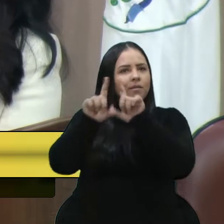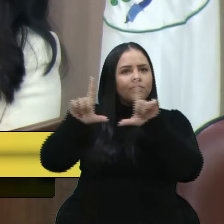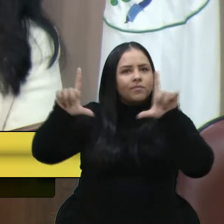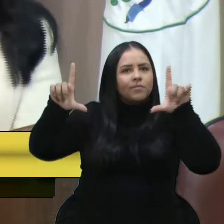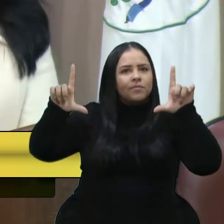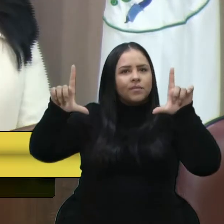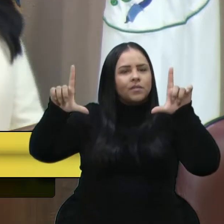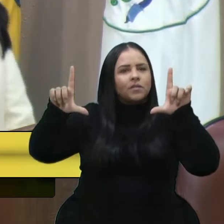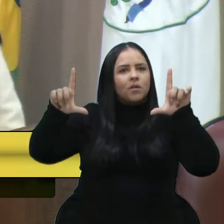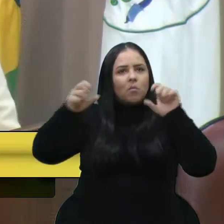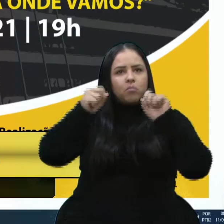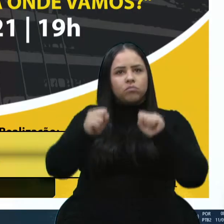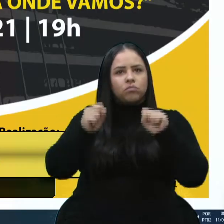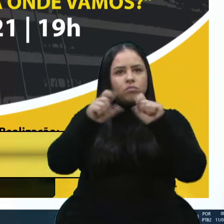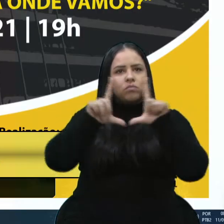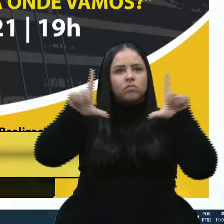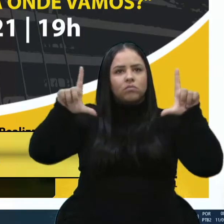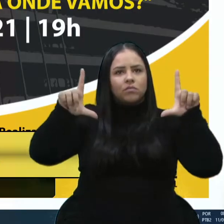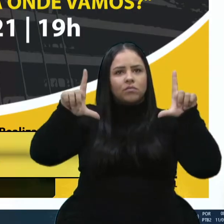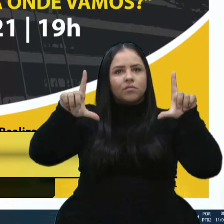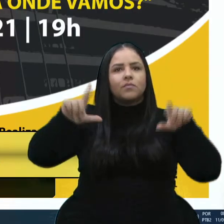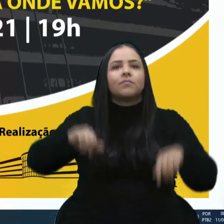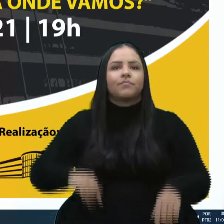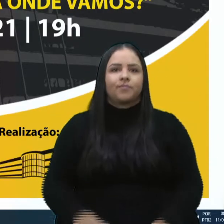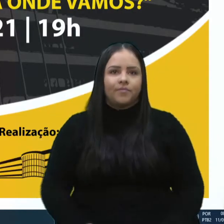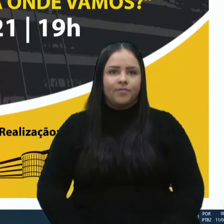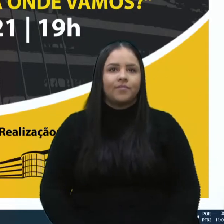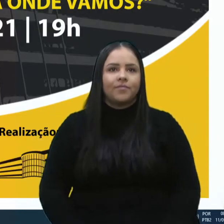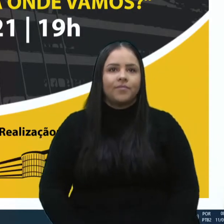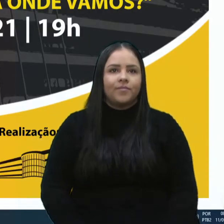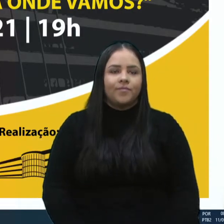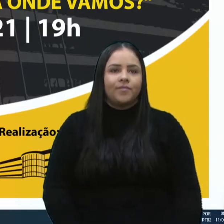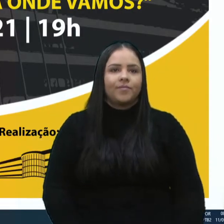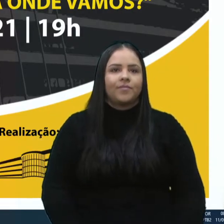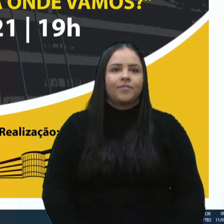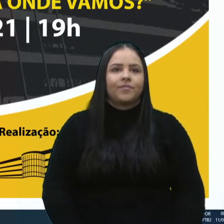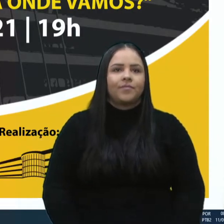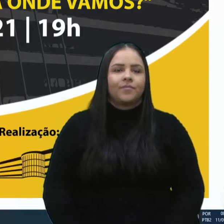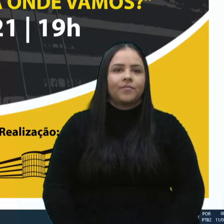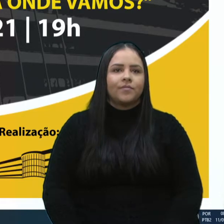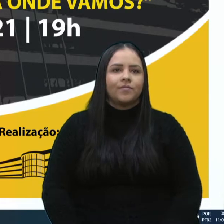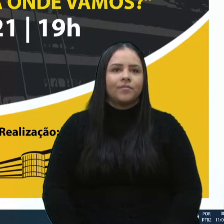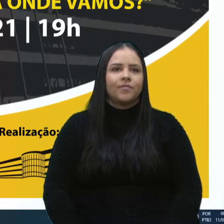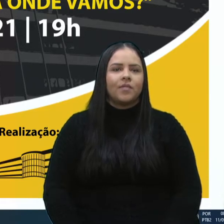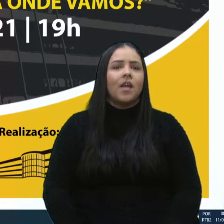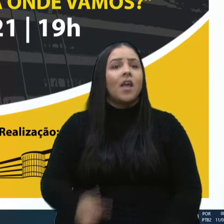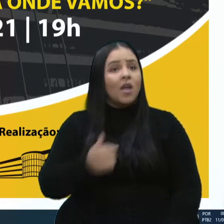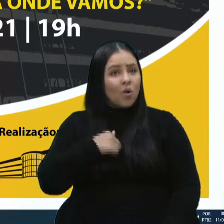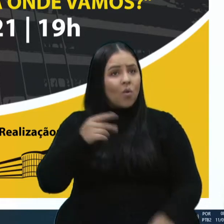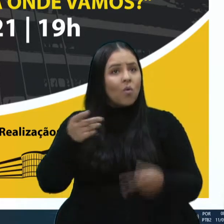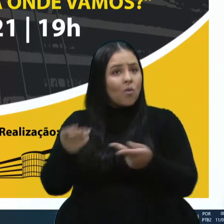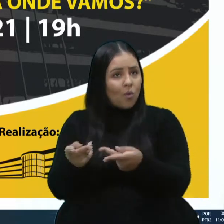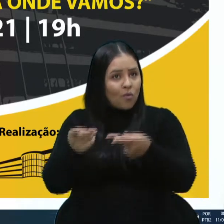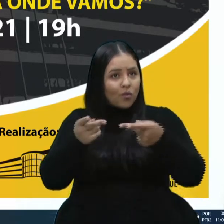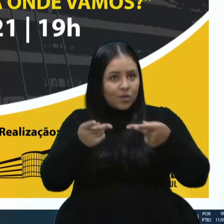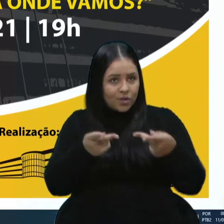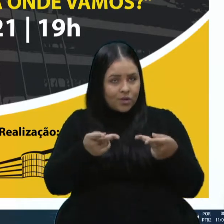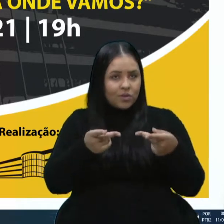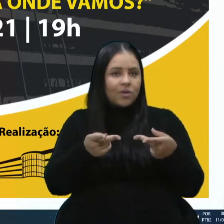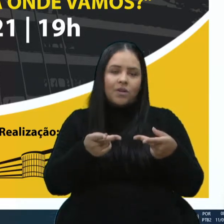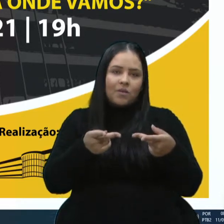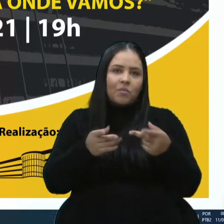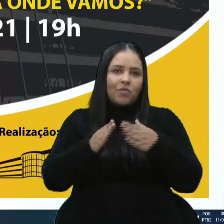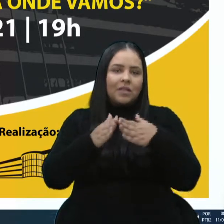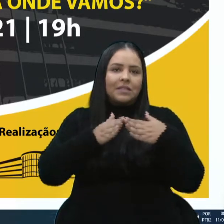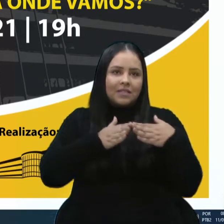TV Câmara, pode ser? Vai devagarinho, vai entrando ali. Eu faço esse convite com a licença da equipe de comunicação aqui da